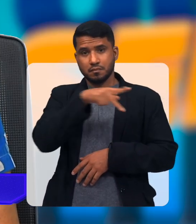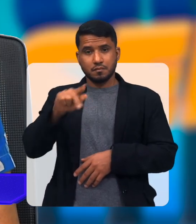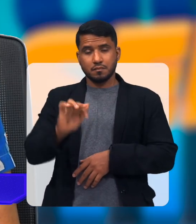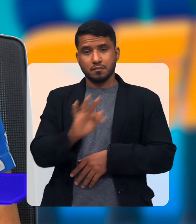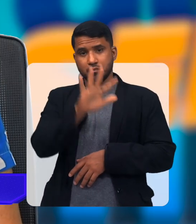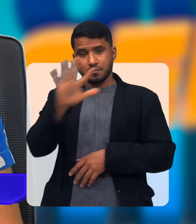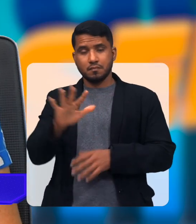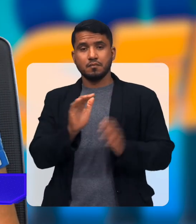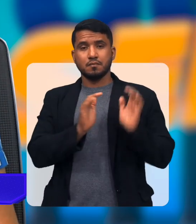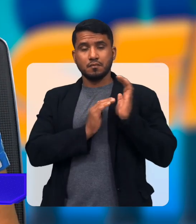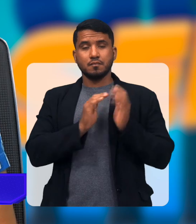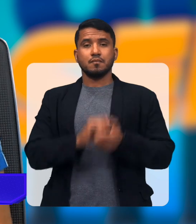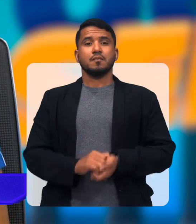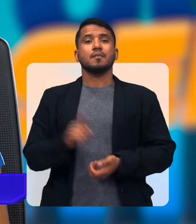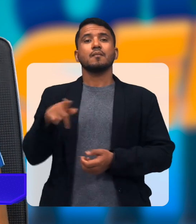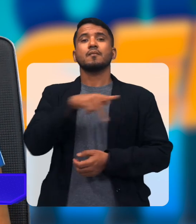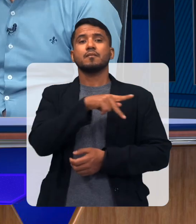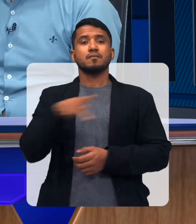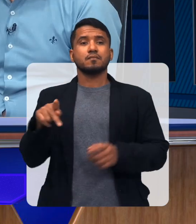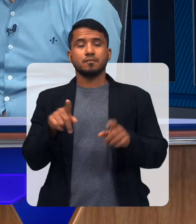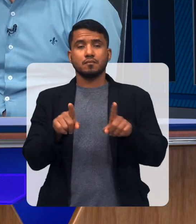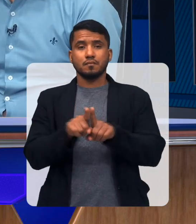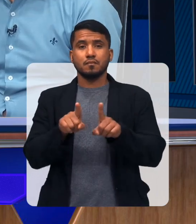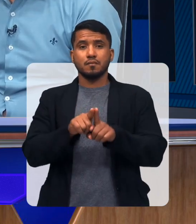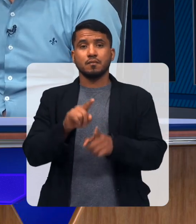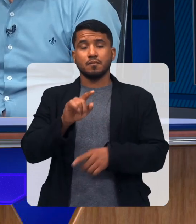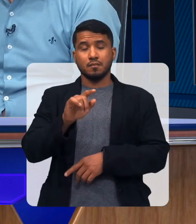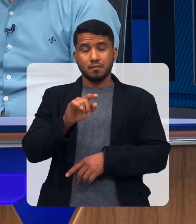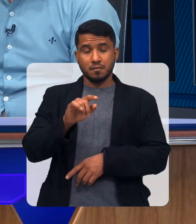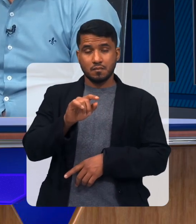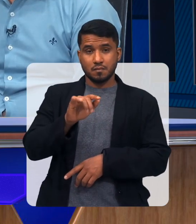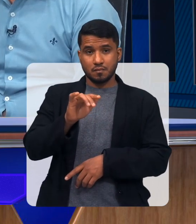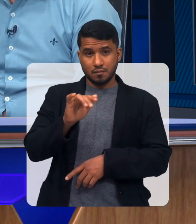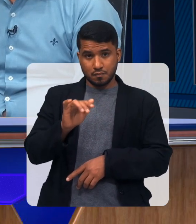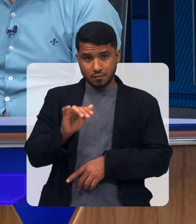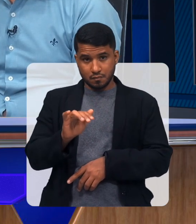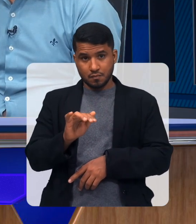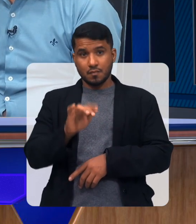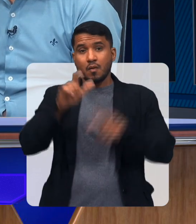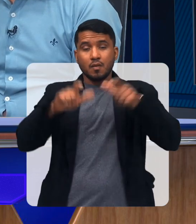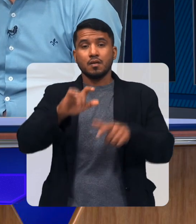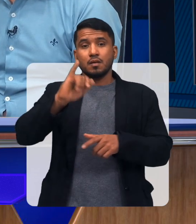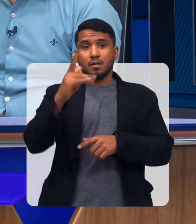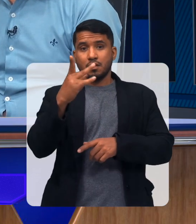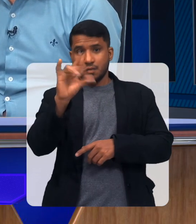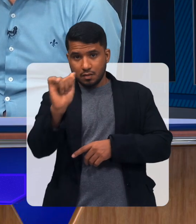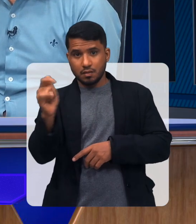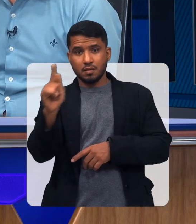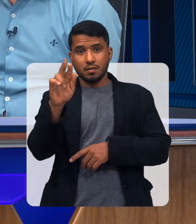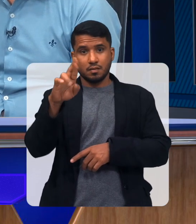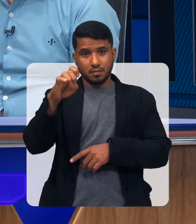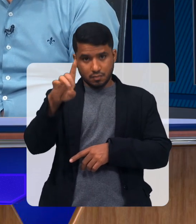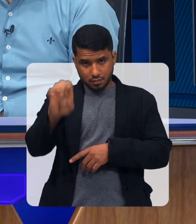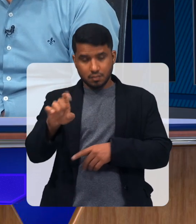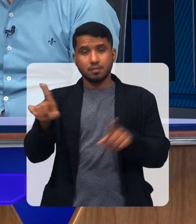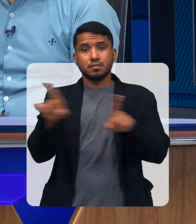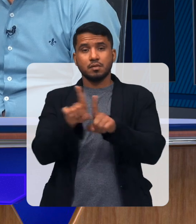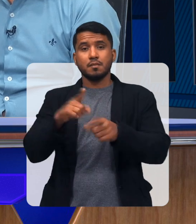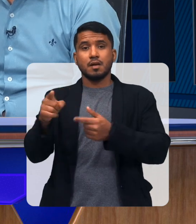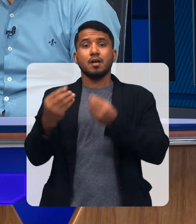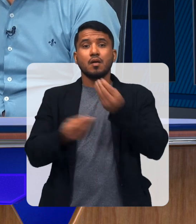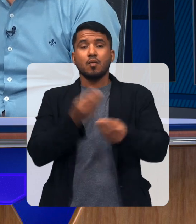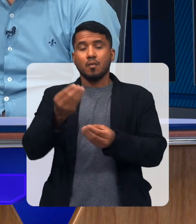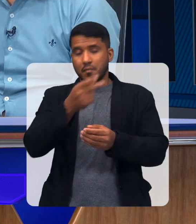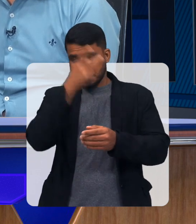da Federação das APAI É presidente da Federação de Ilha Grande E atualmente está também como